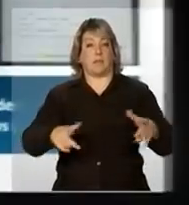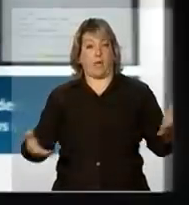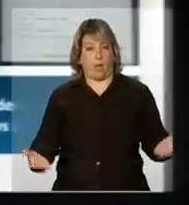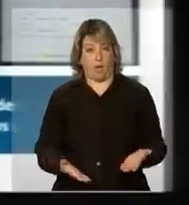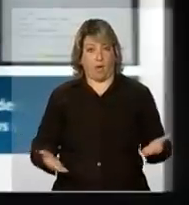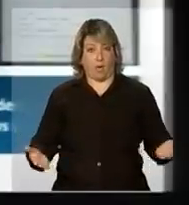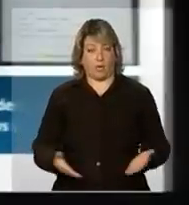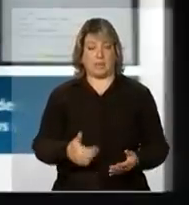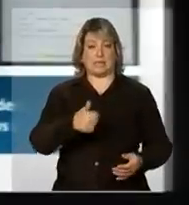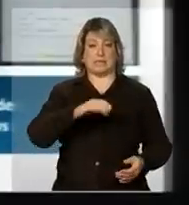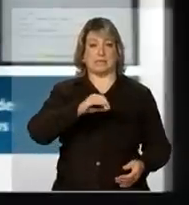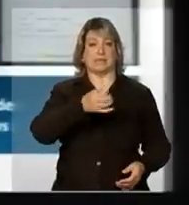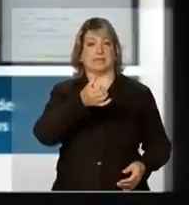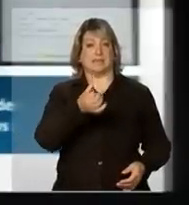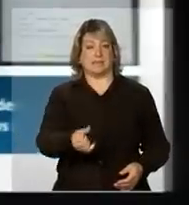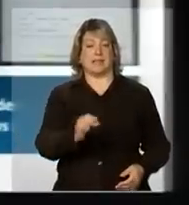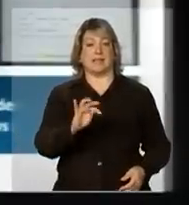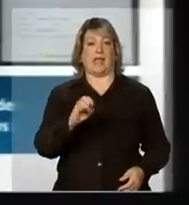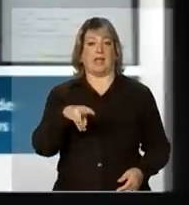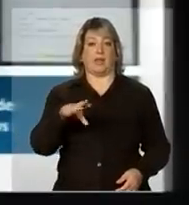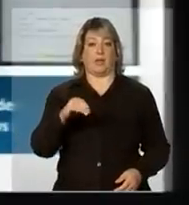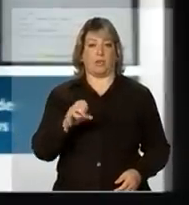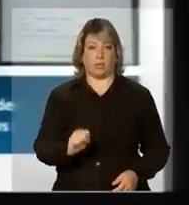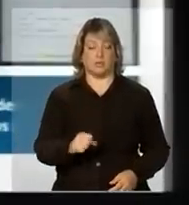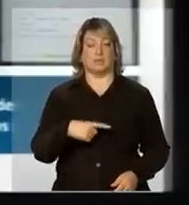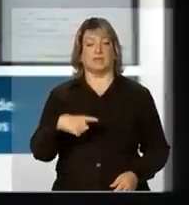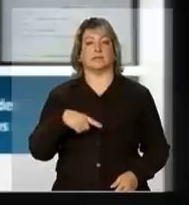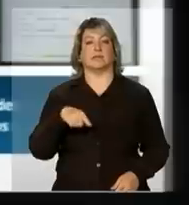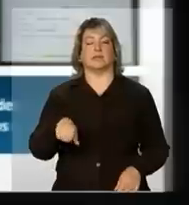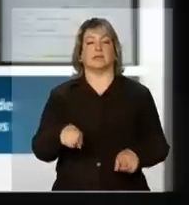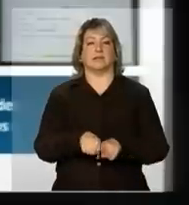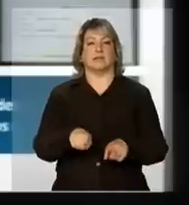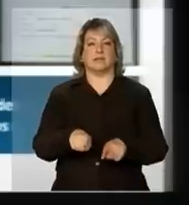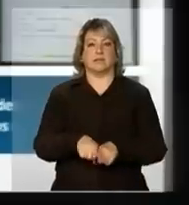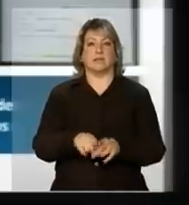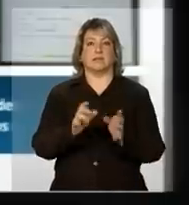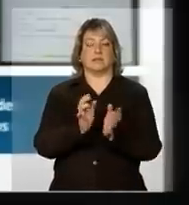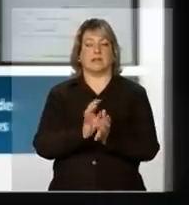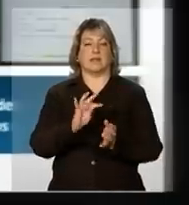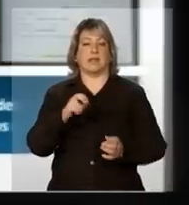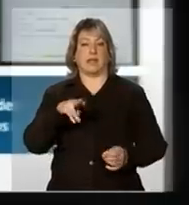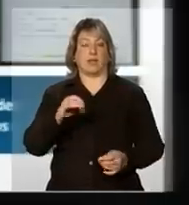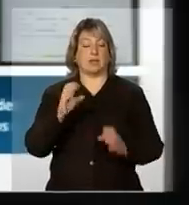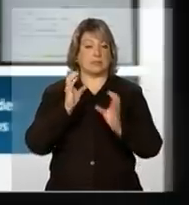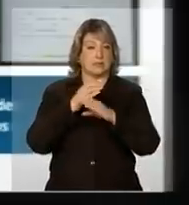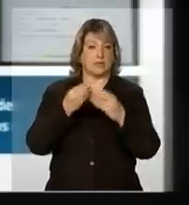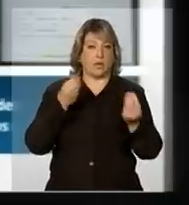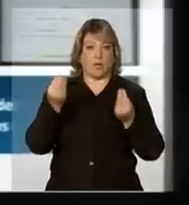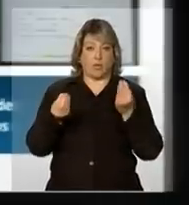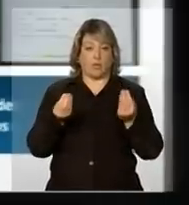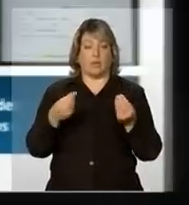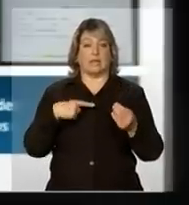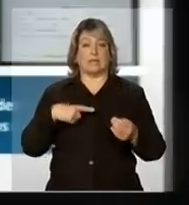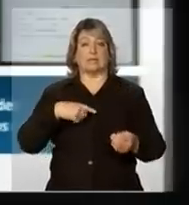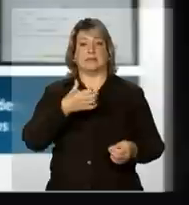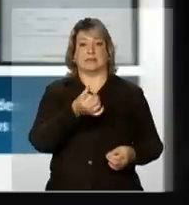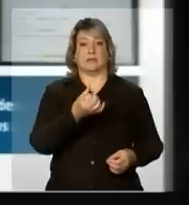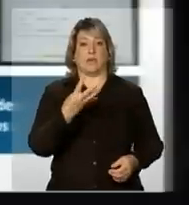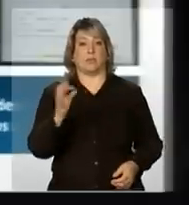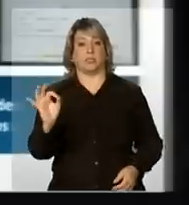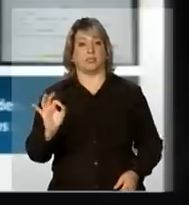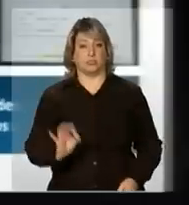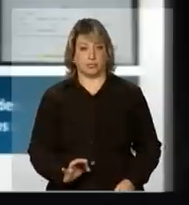técnicos e, como é uma instituição de caráter técnico-científico, a gente tem 64%